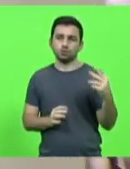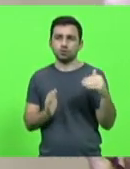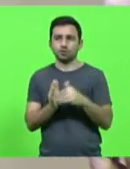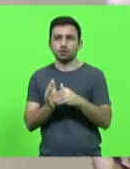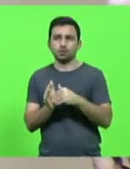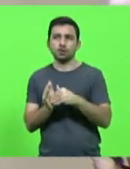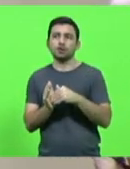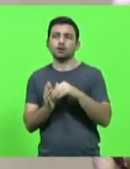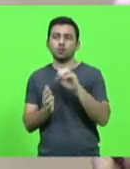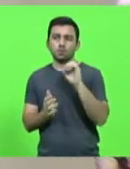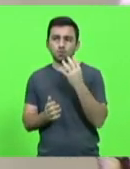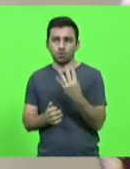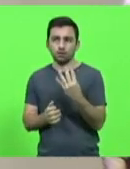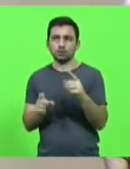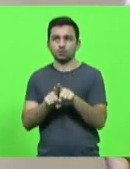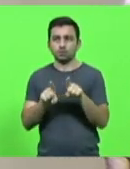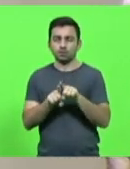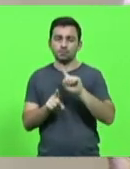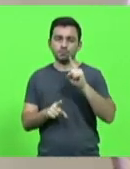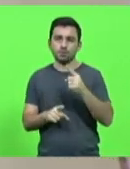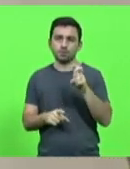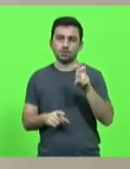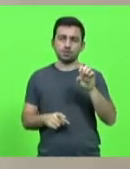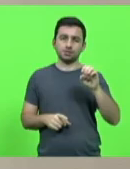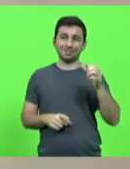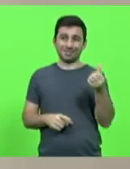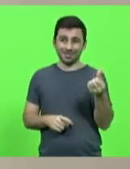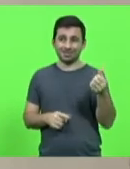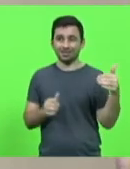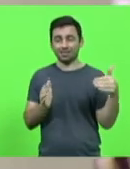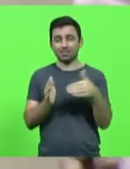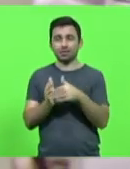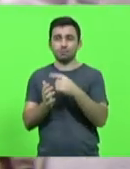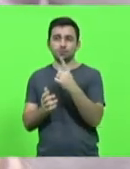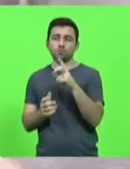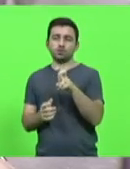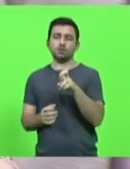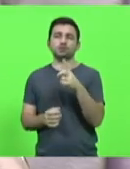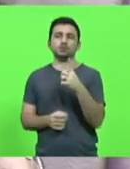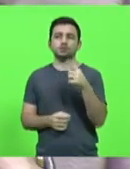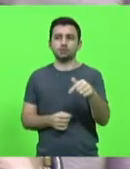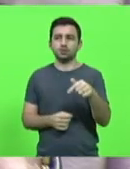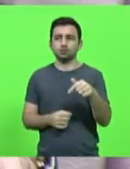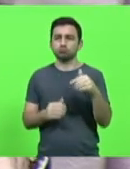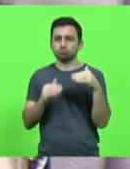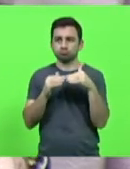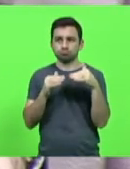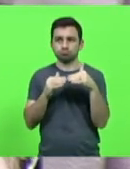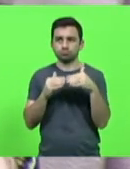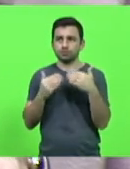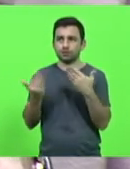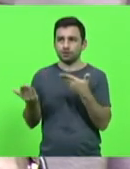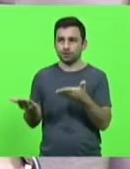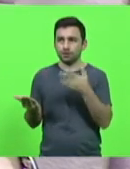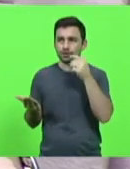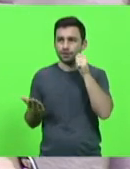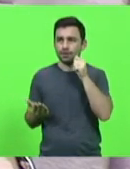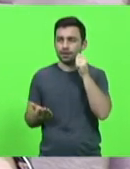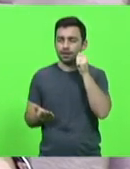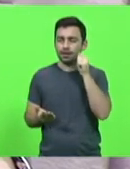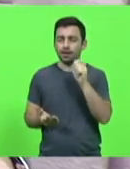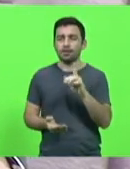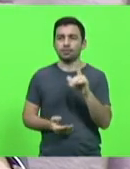indicação 1.506 a 1.517. Com a concordância da deputada Ada De Luca,